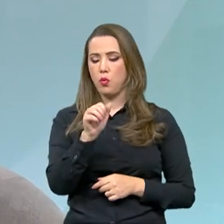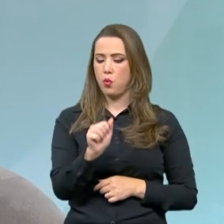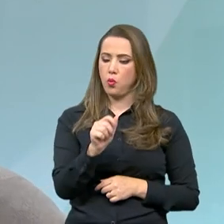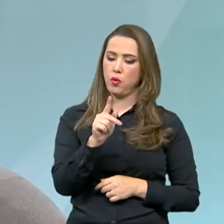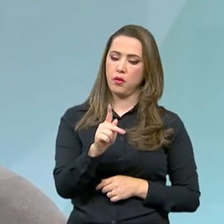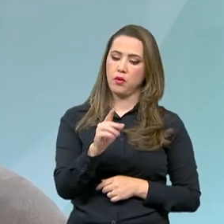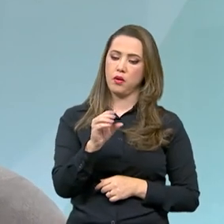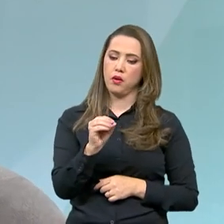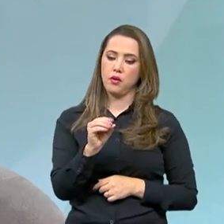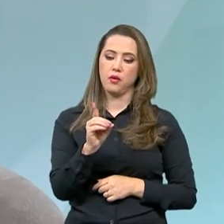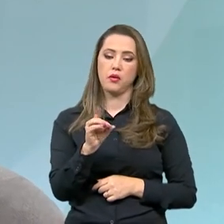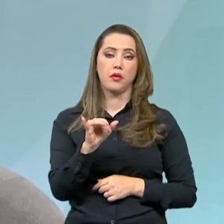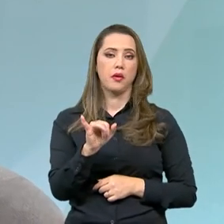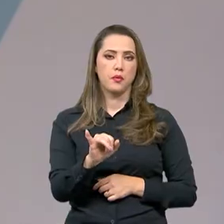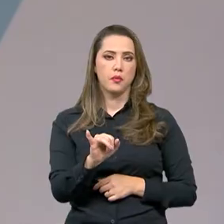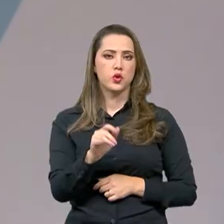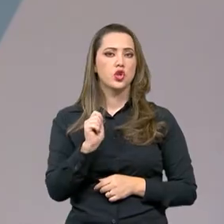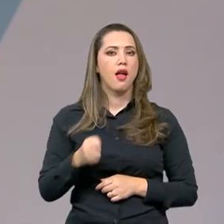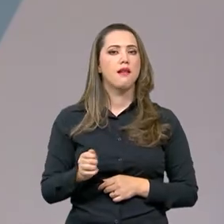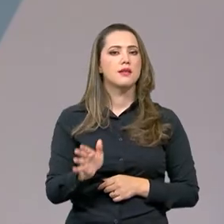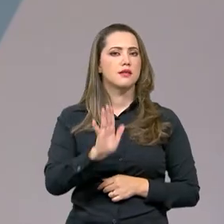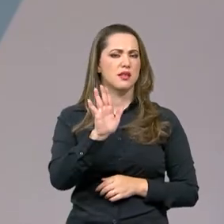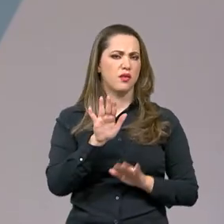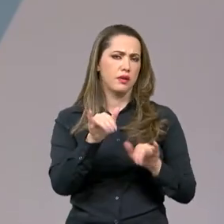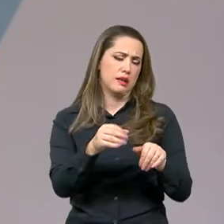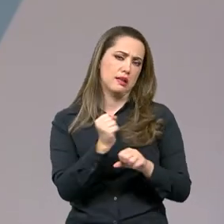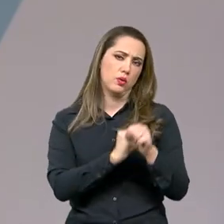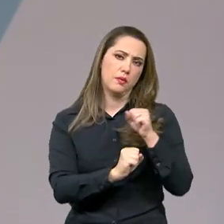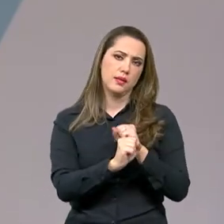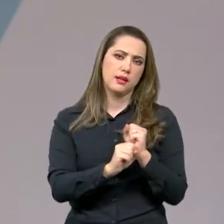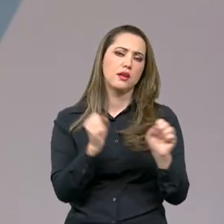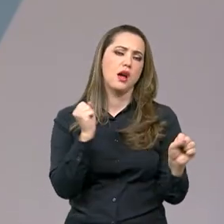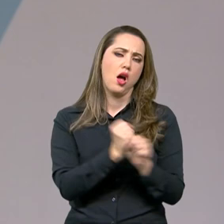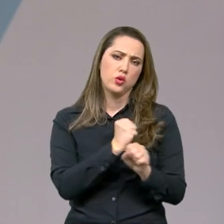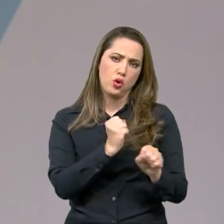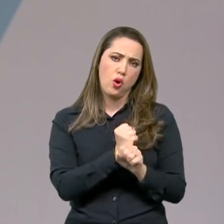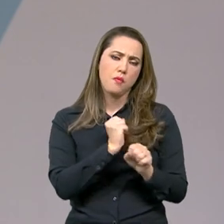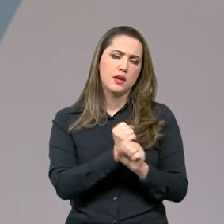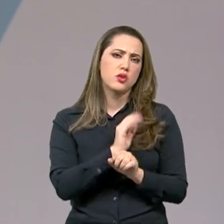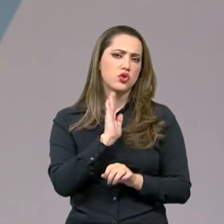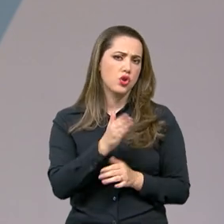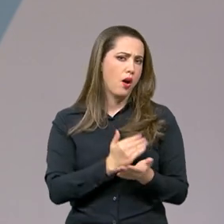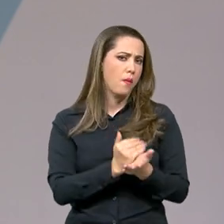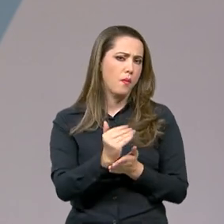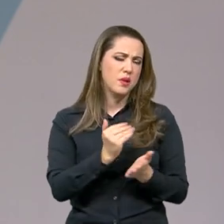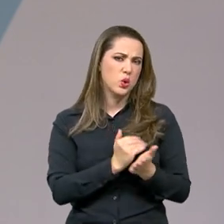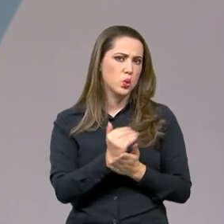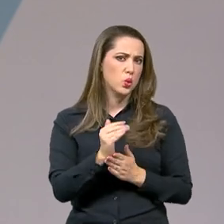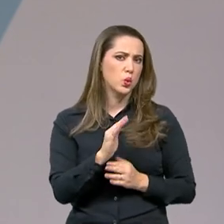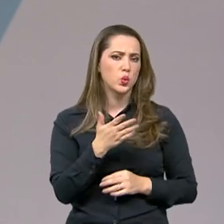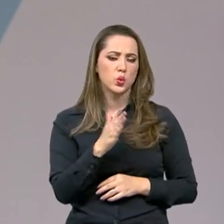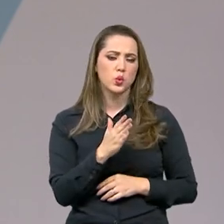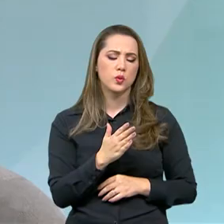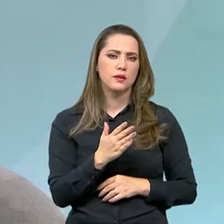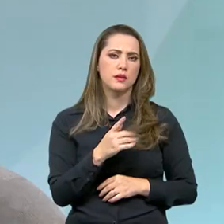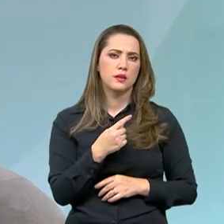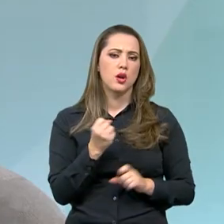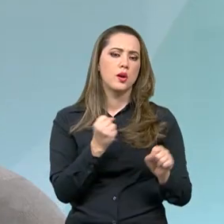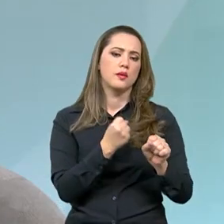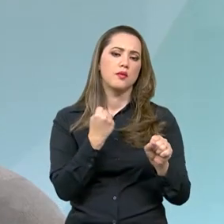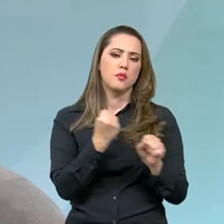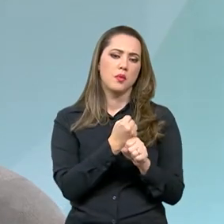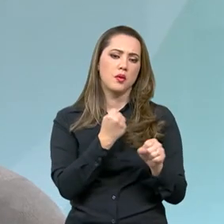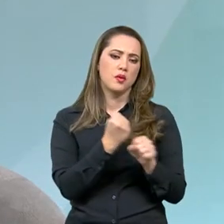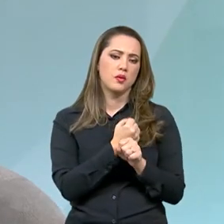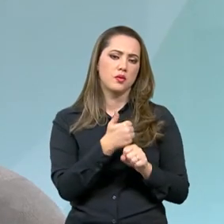a licitação foi concluída no ano passado e as obras já começaram. Já começaram, ele é uma obra de